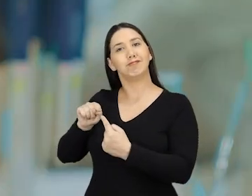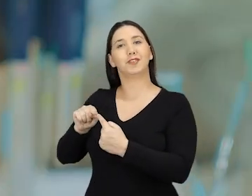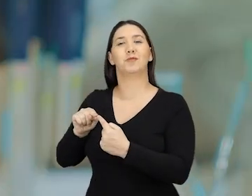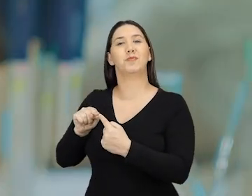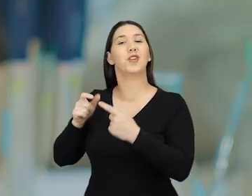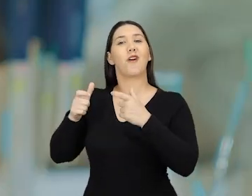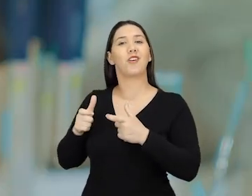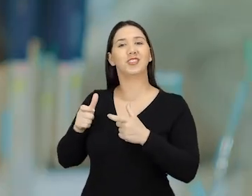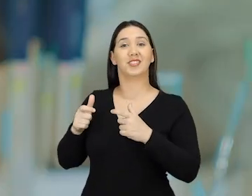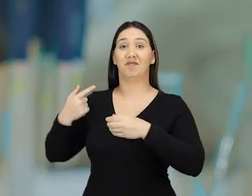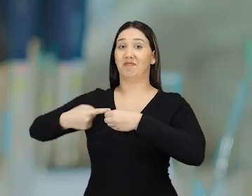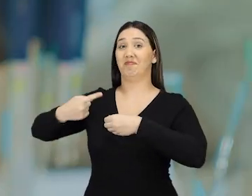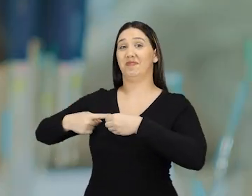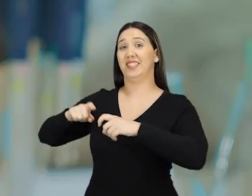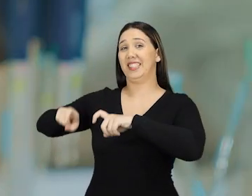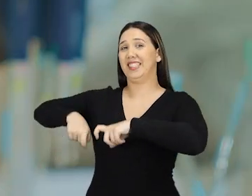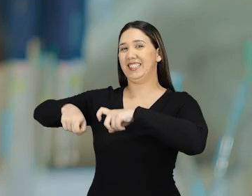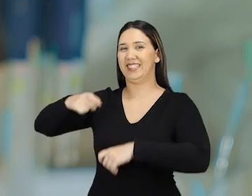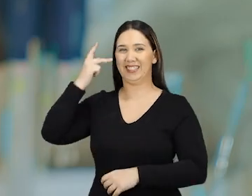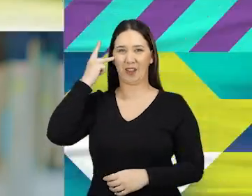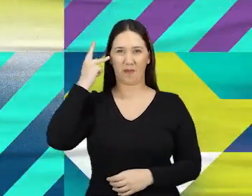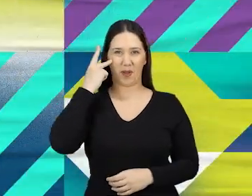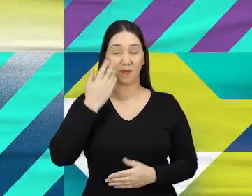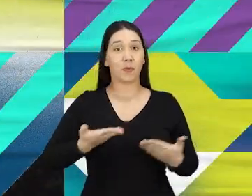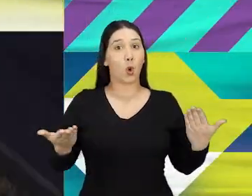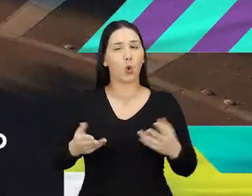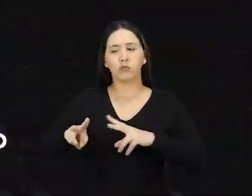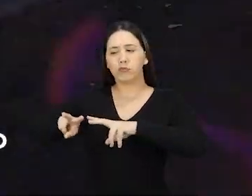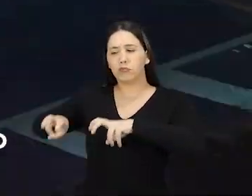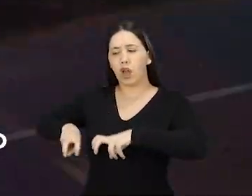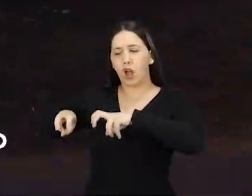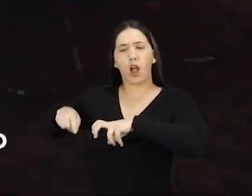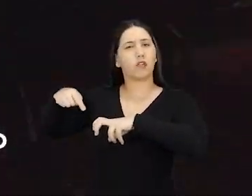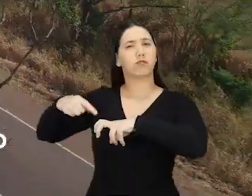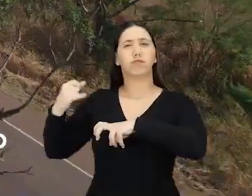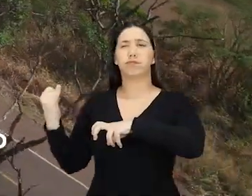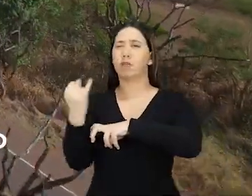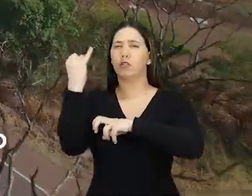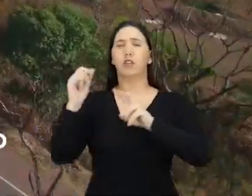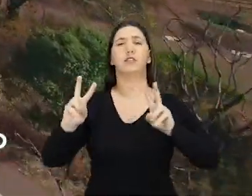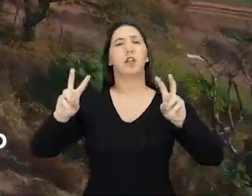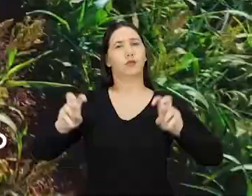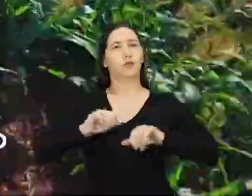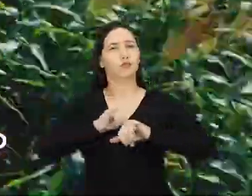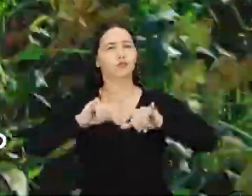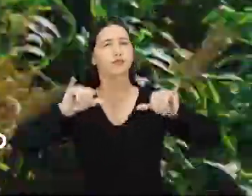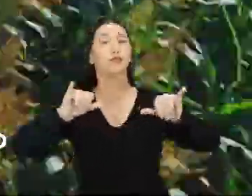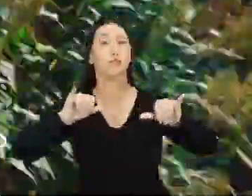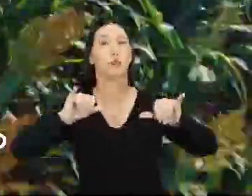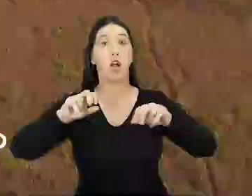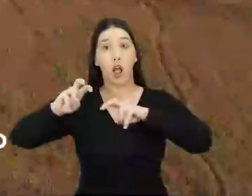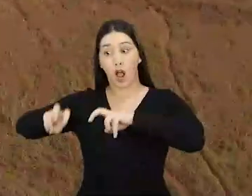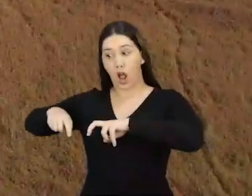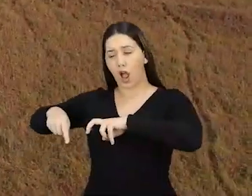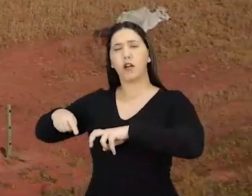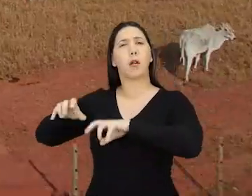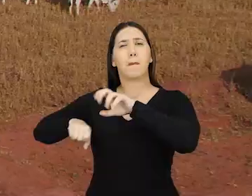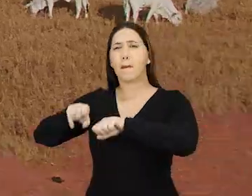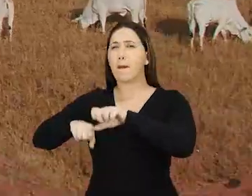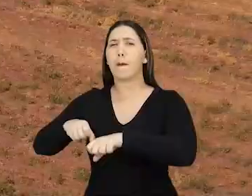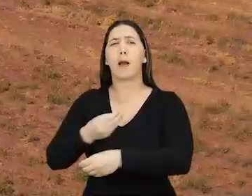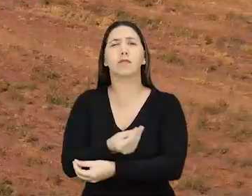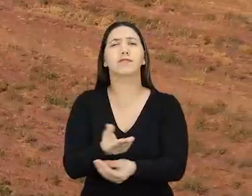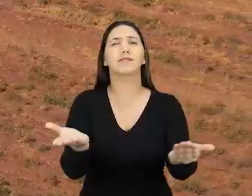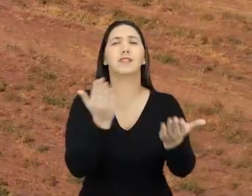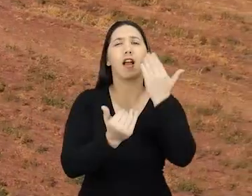falar com vocês sobre um assunto muito importante que é o agronegócio. O agro que alimenta milhões de pessoas em todo o mundo e